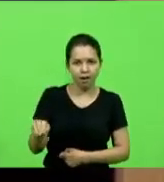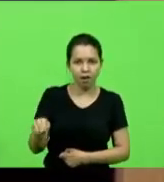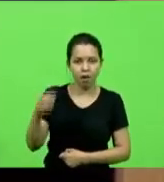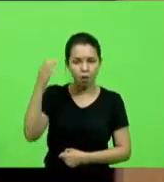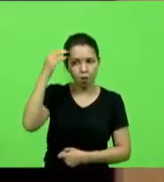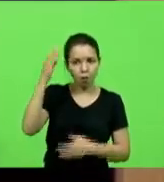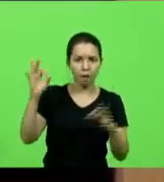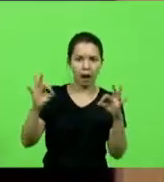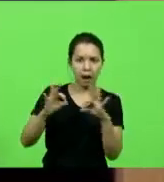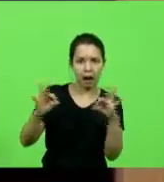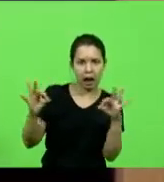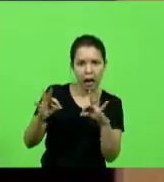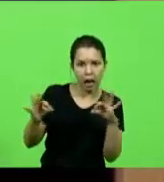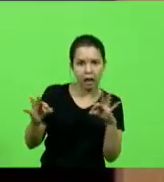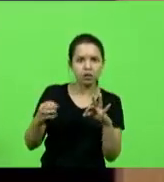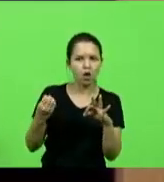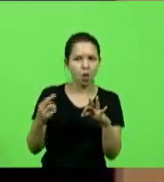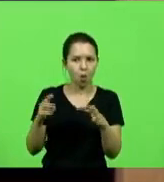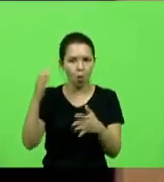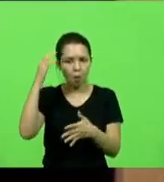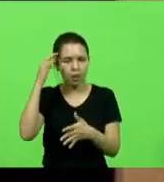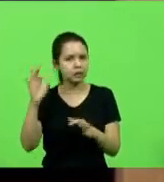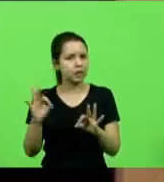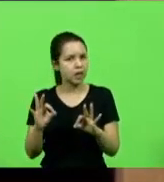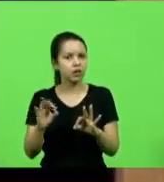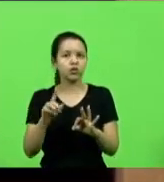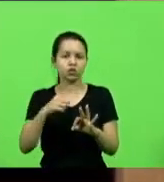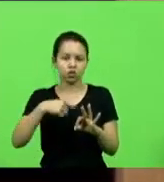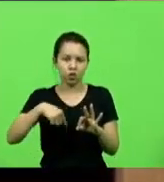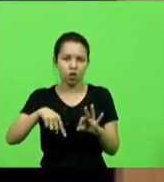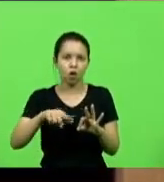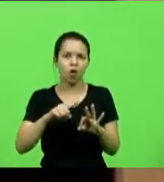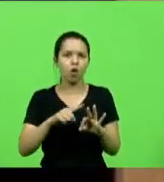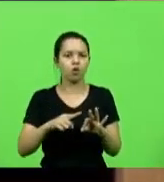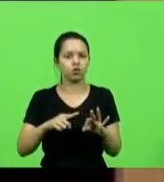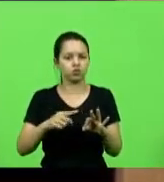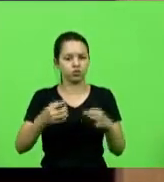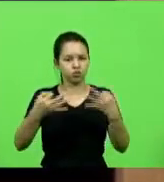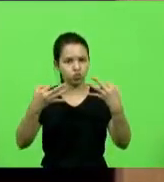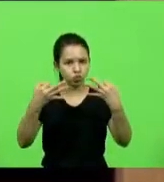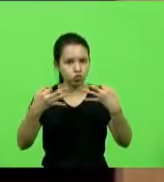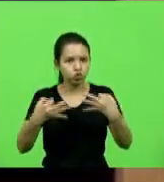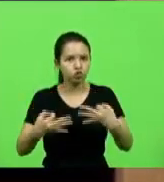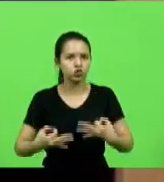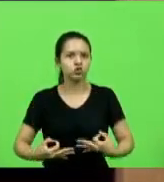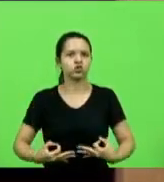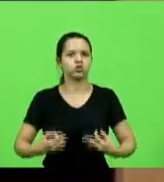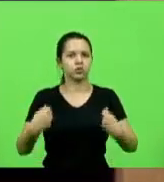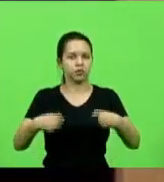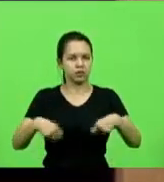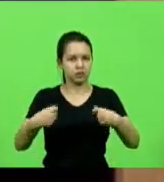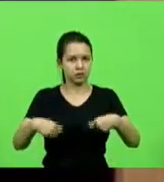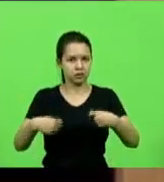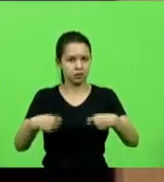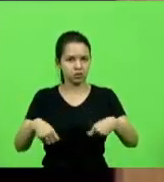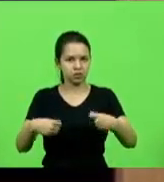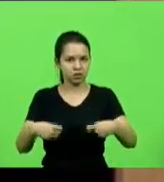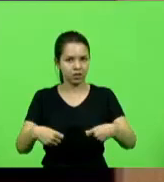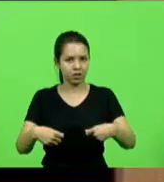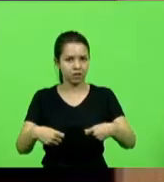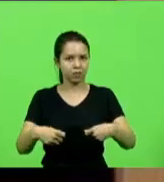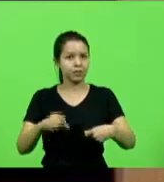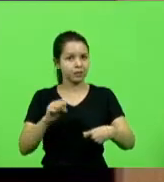Nós queremos que a justiça seja feita. Mas se tem indícios para receber uma